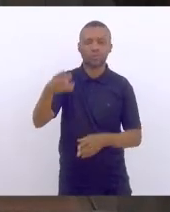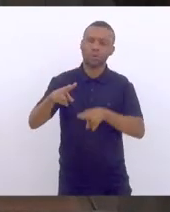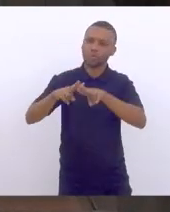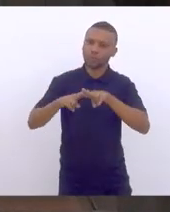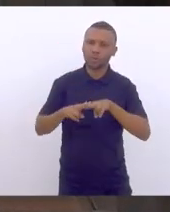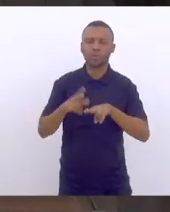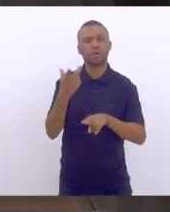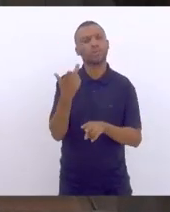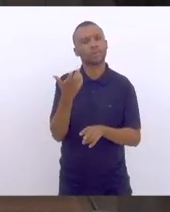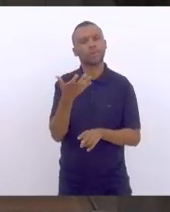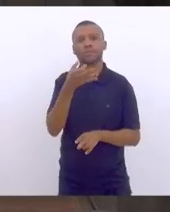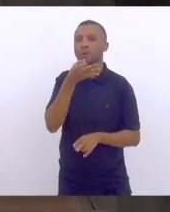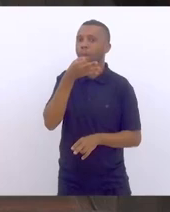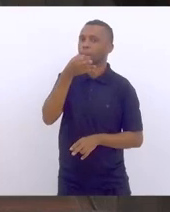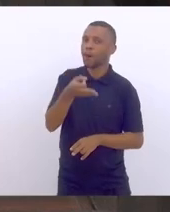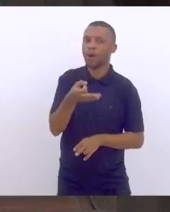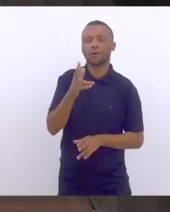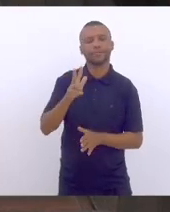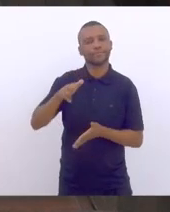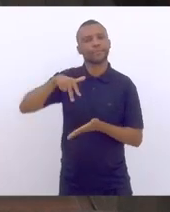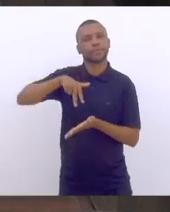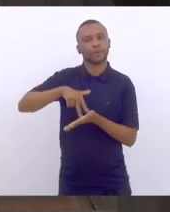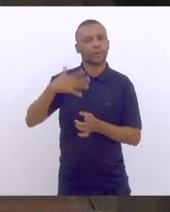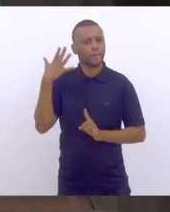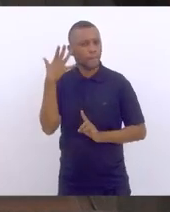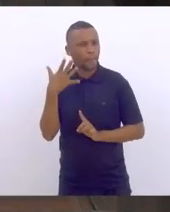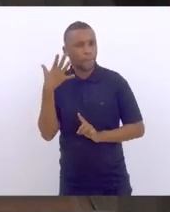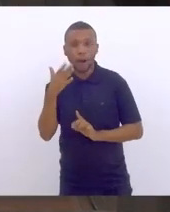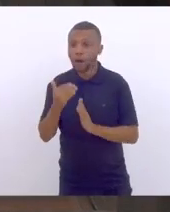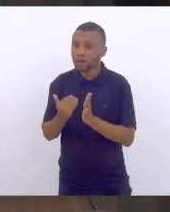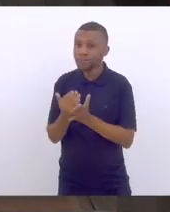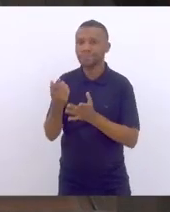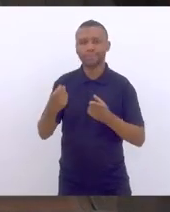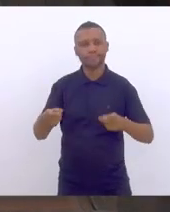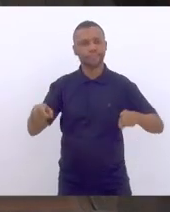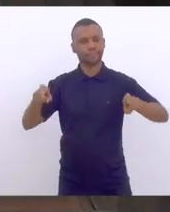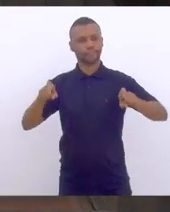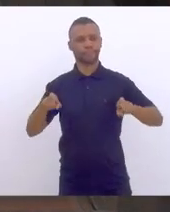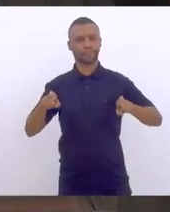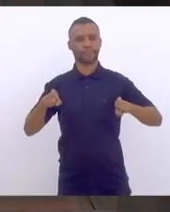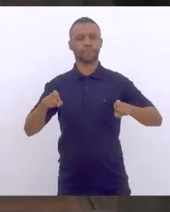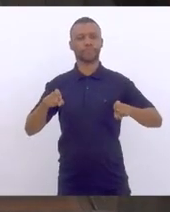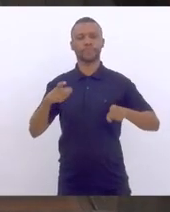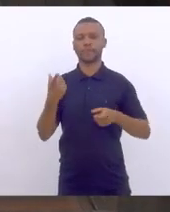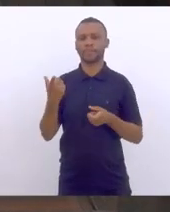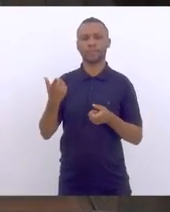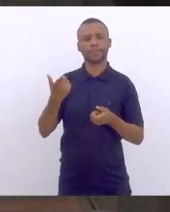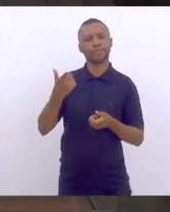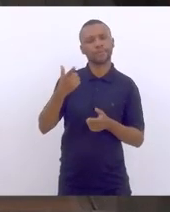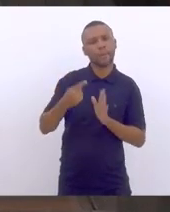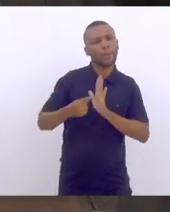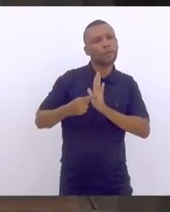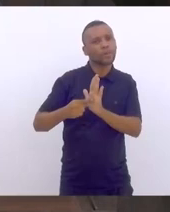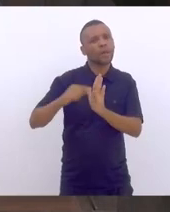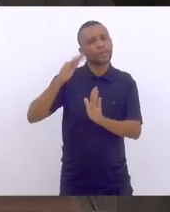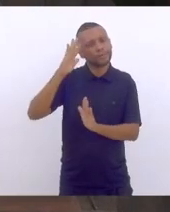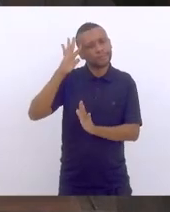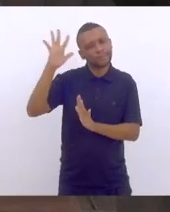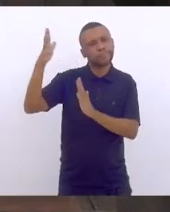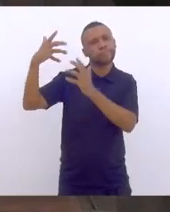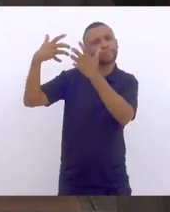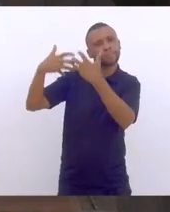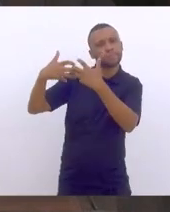de vir aqui no expediente inicial, fazer essa reflexão, fazer esse